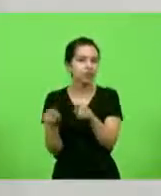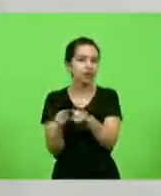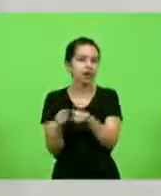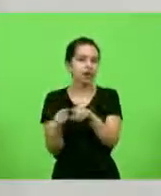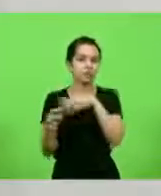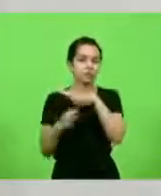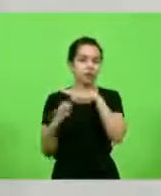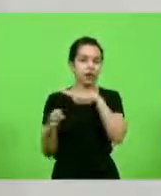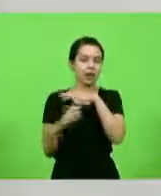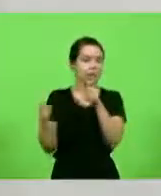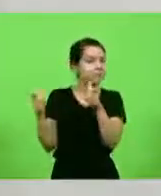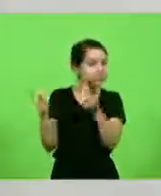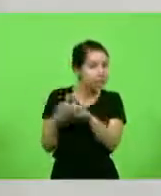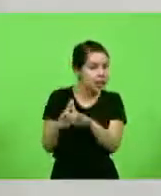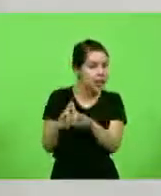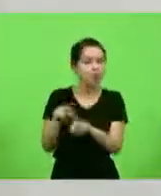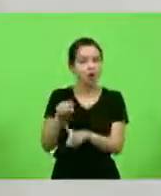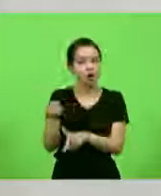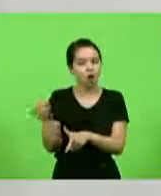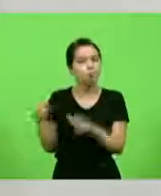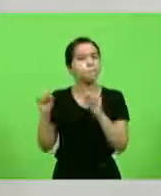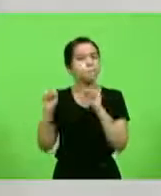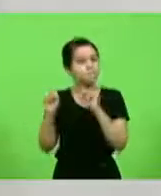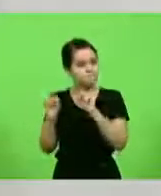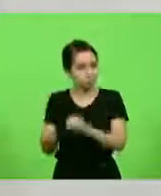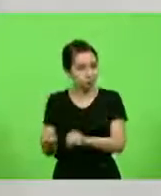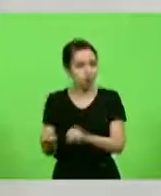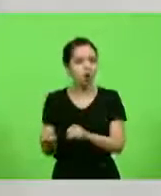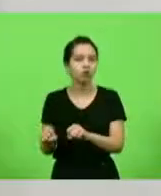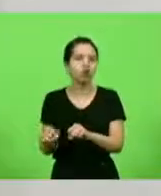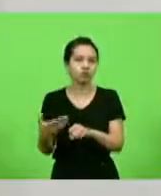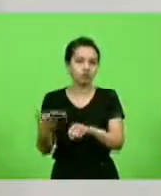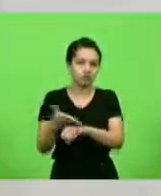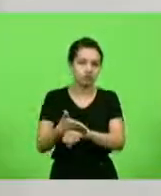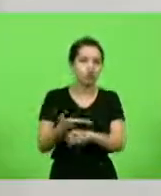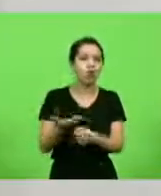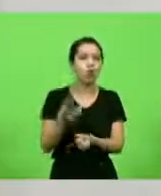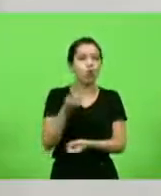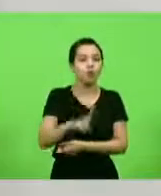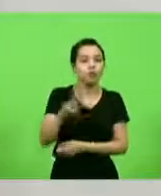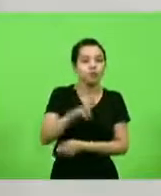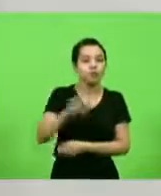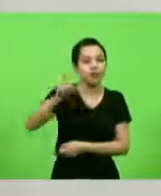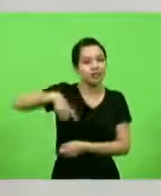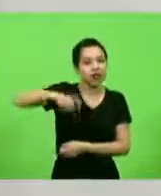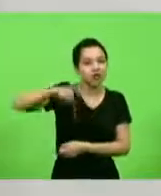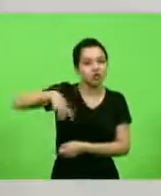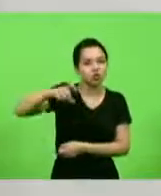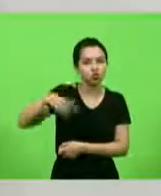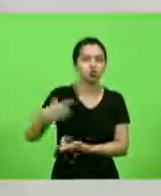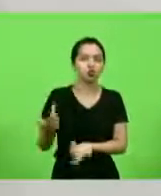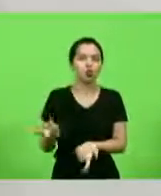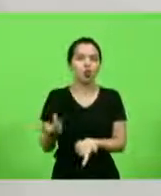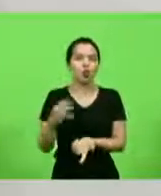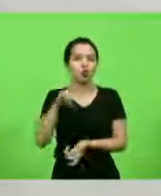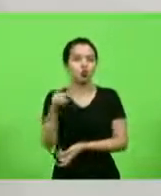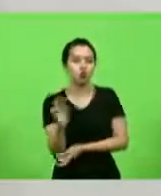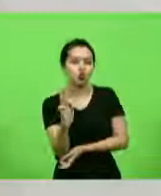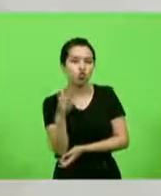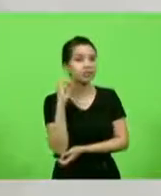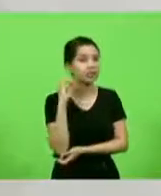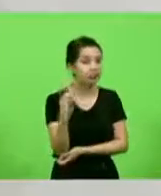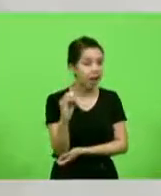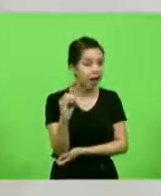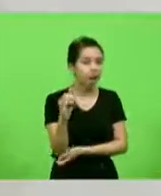poderão ter acesso a essa linha de crédito com juros zero e com carência